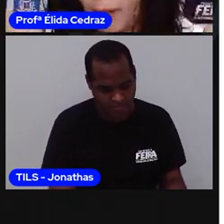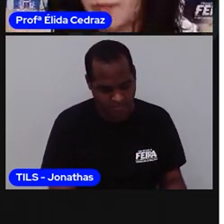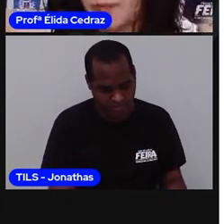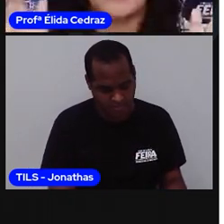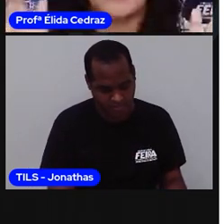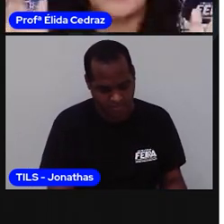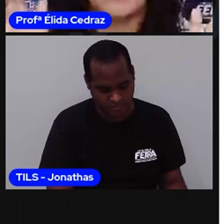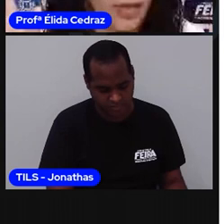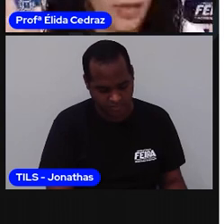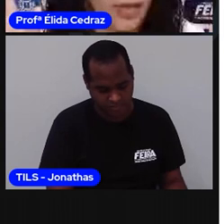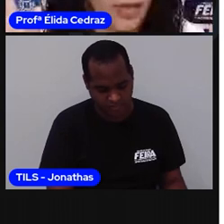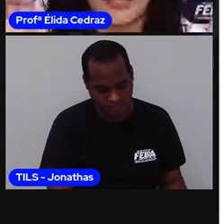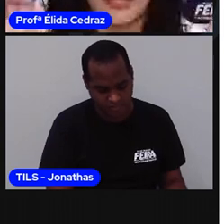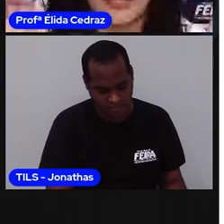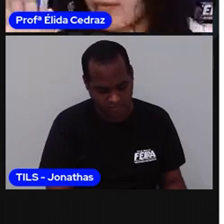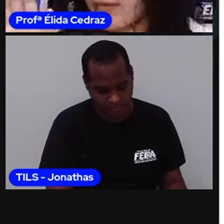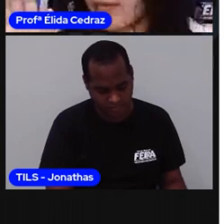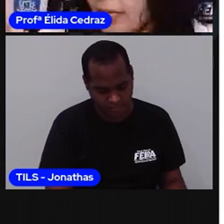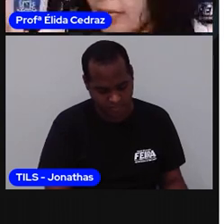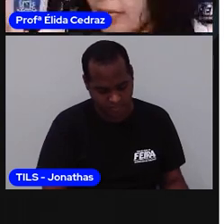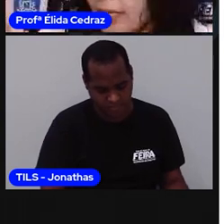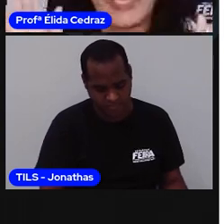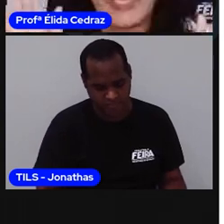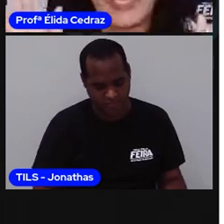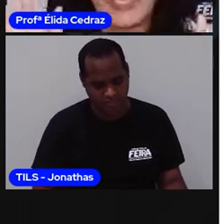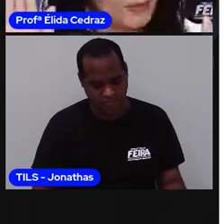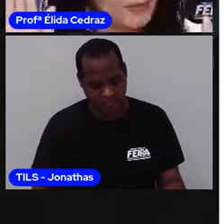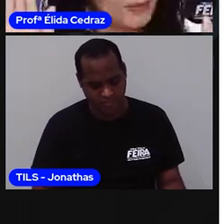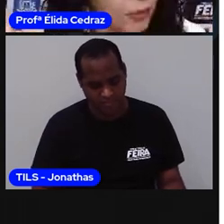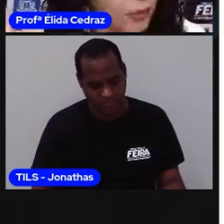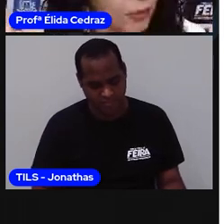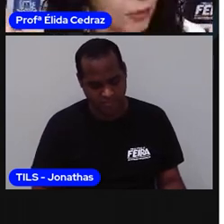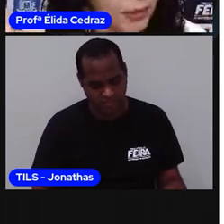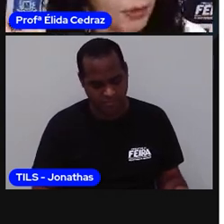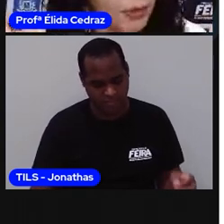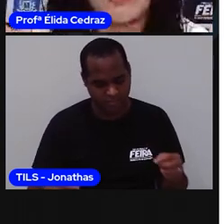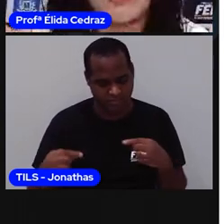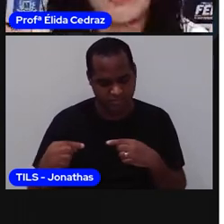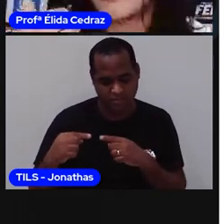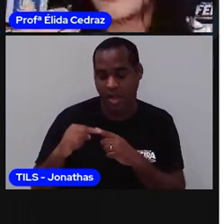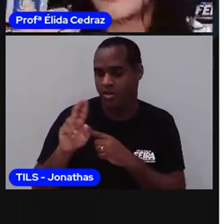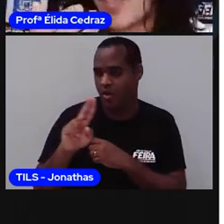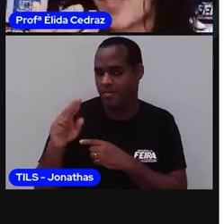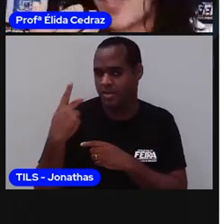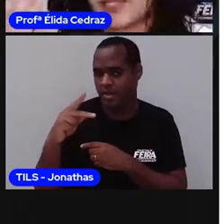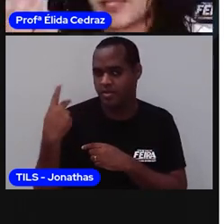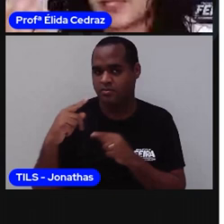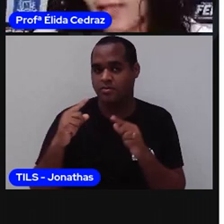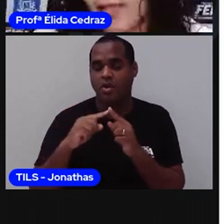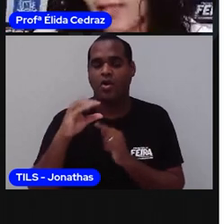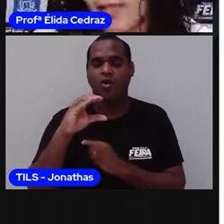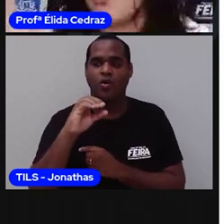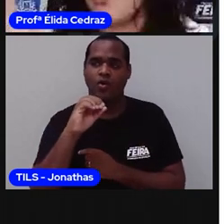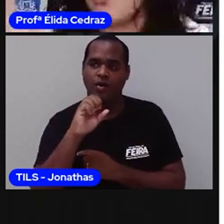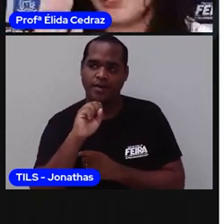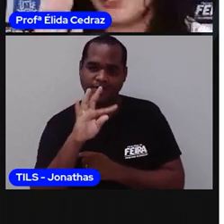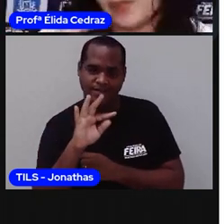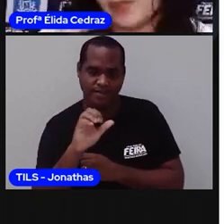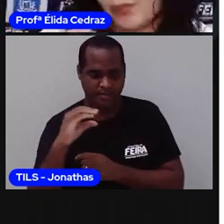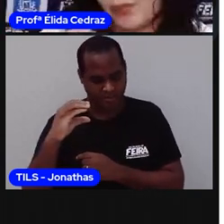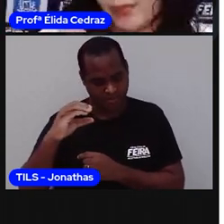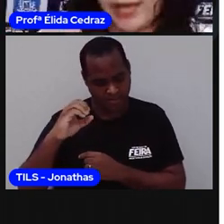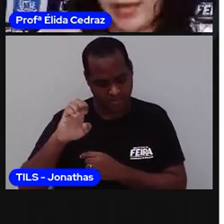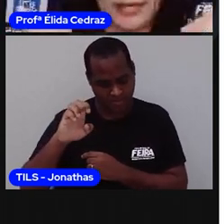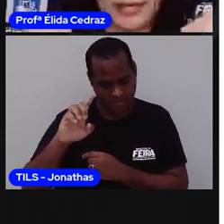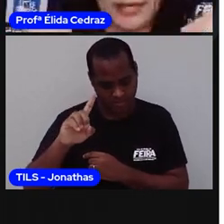da Pró? Hérida Carolina. Esse é o meu nome. Tá bom? Costa Cedrais foi o que eu